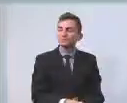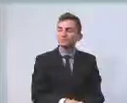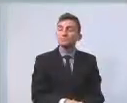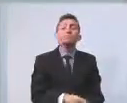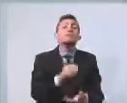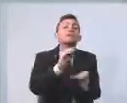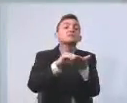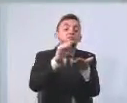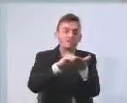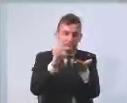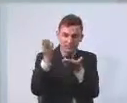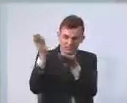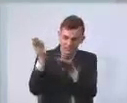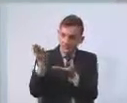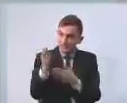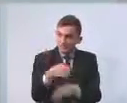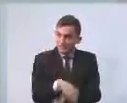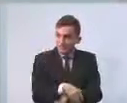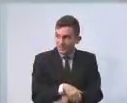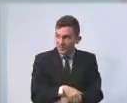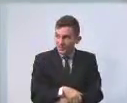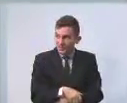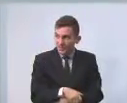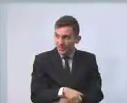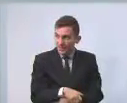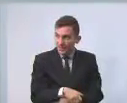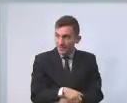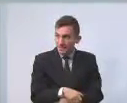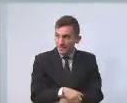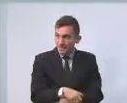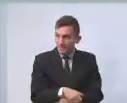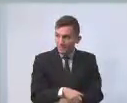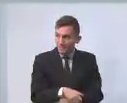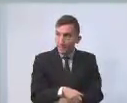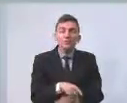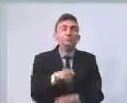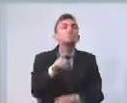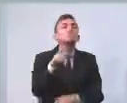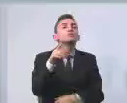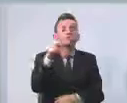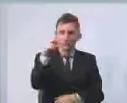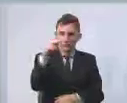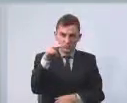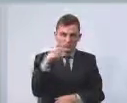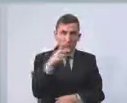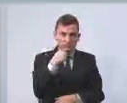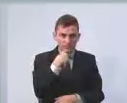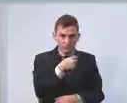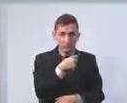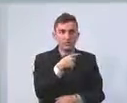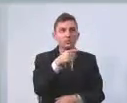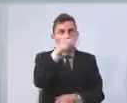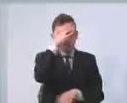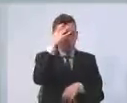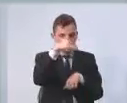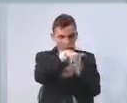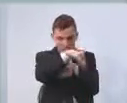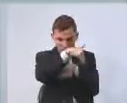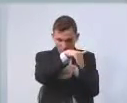Secretário, um de só, não falou bem sobre esse pessoal de rua,